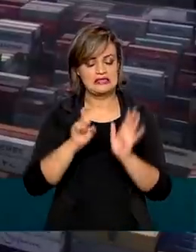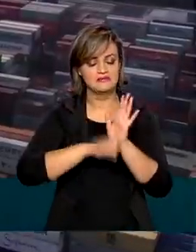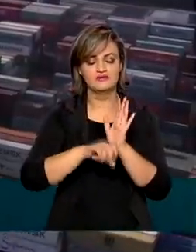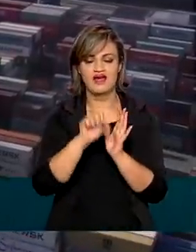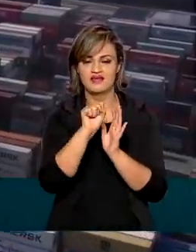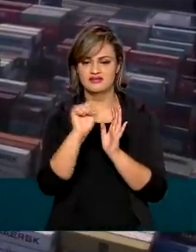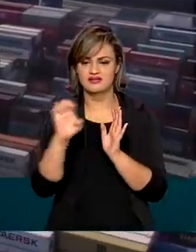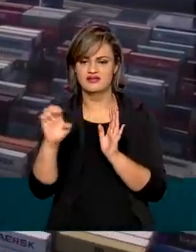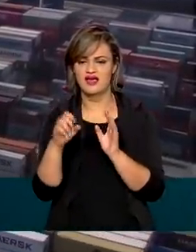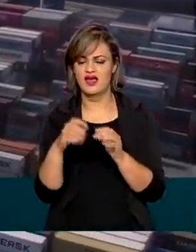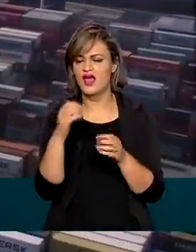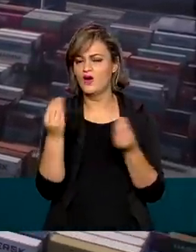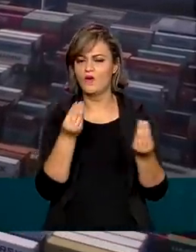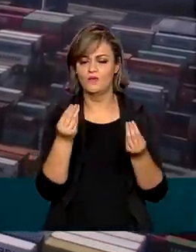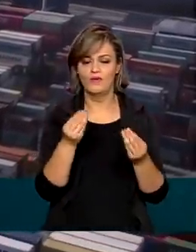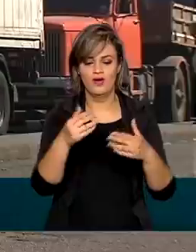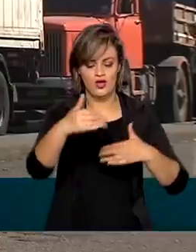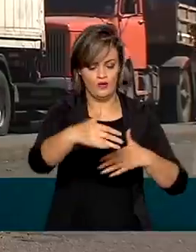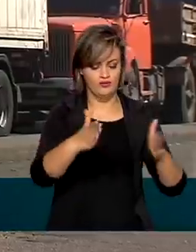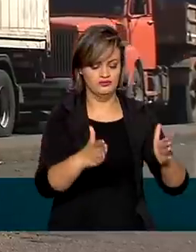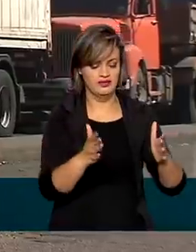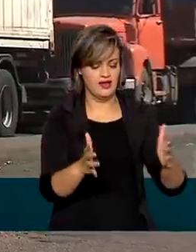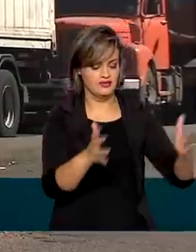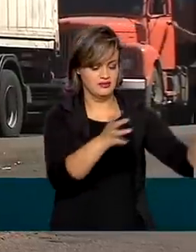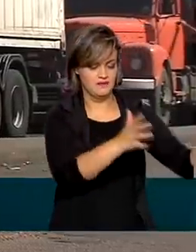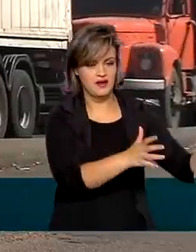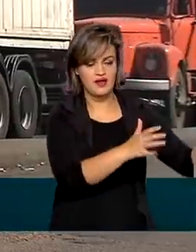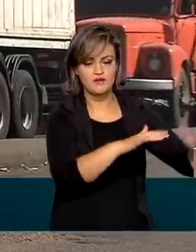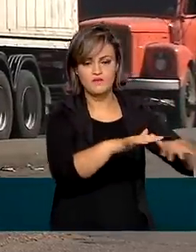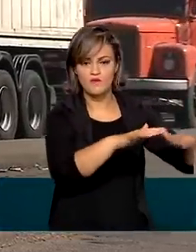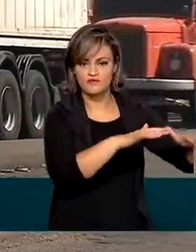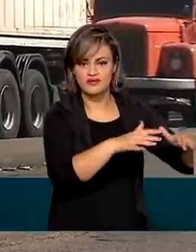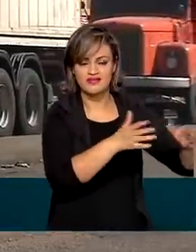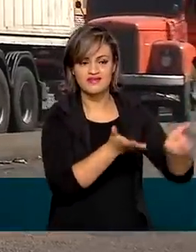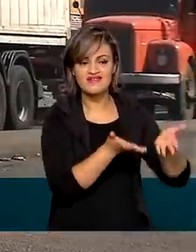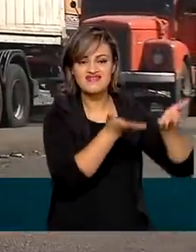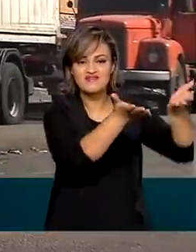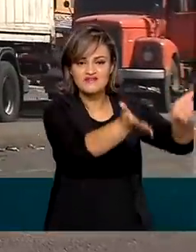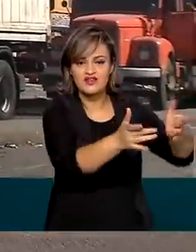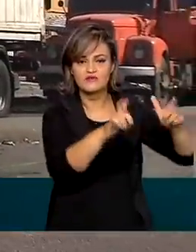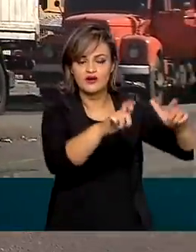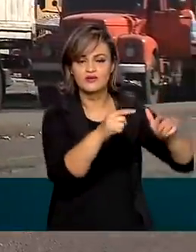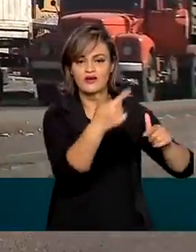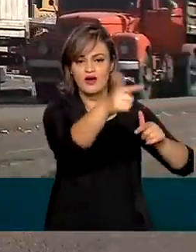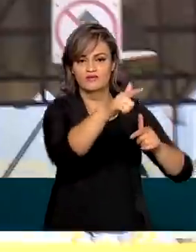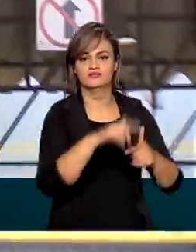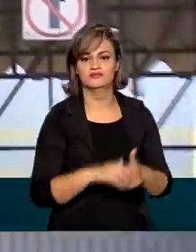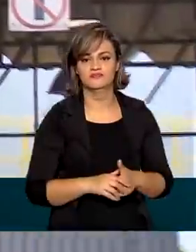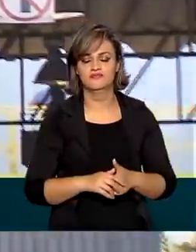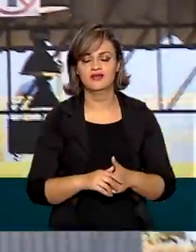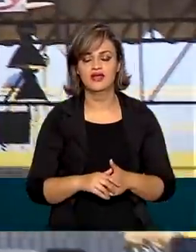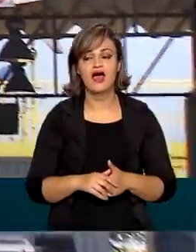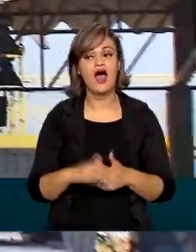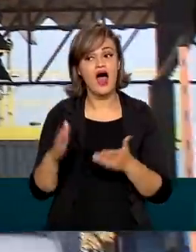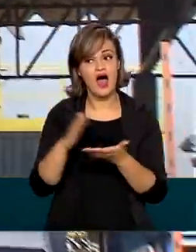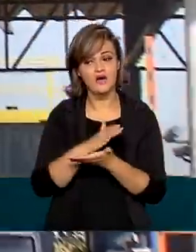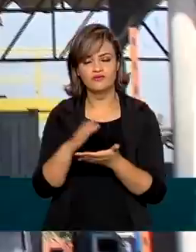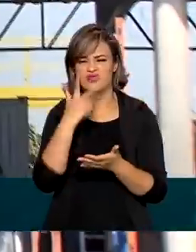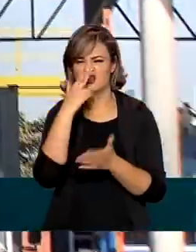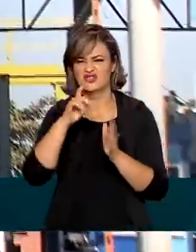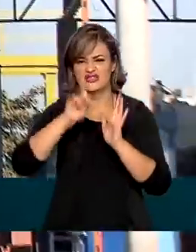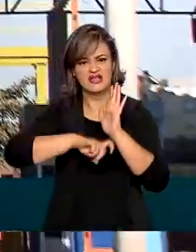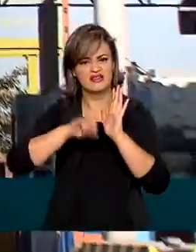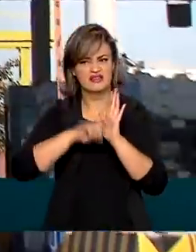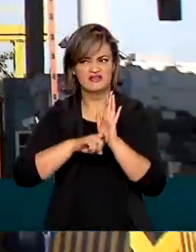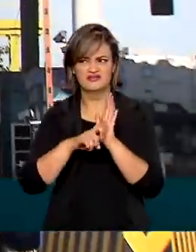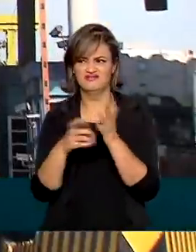container é separado, movimentado e enviado para outros terminais e locais de alfândega. Para uns, a cobrança já